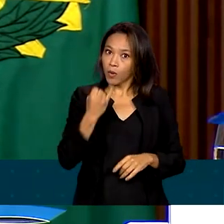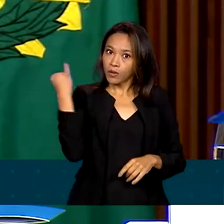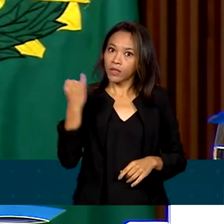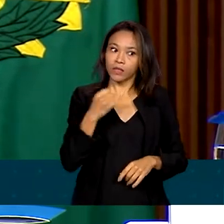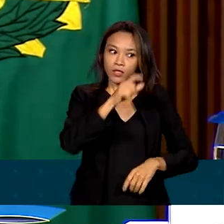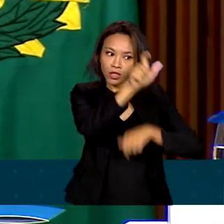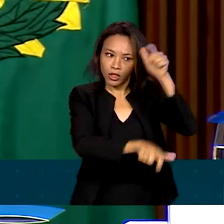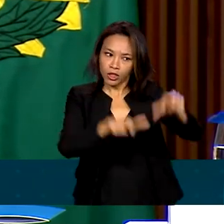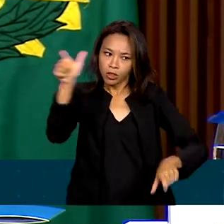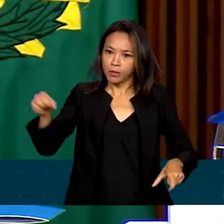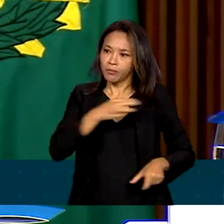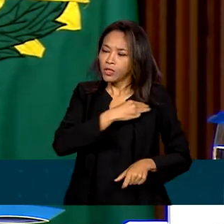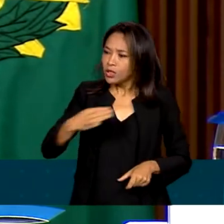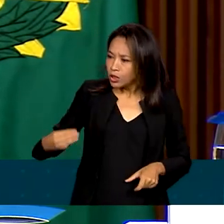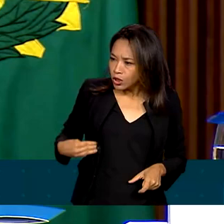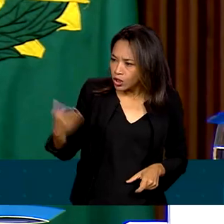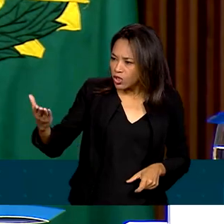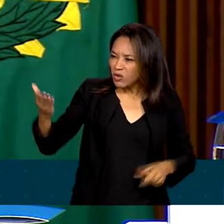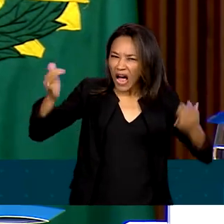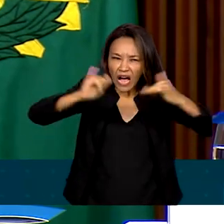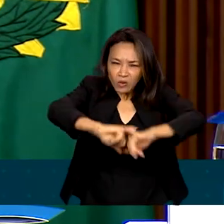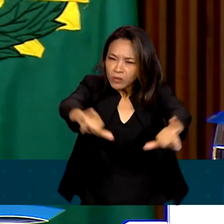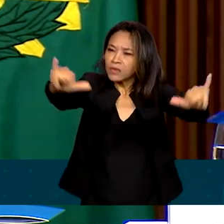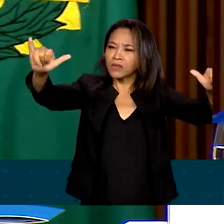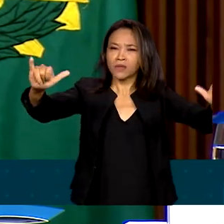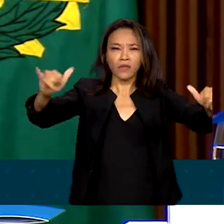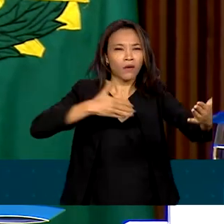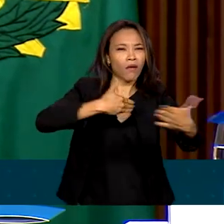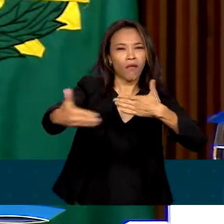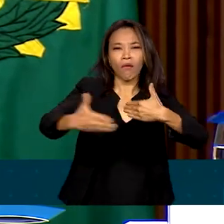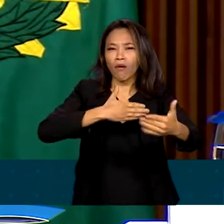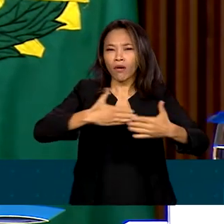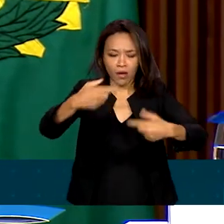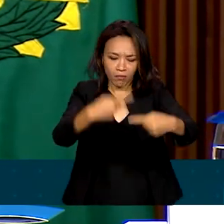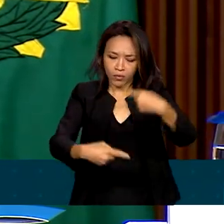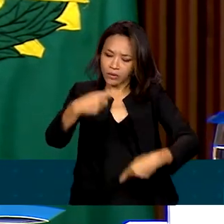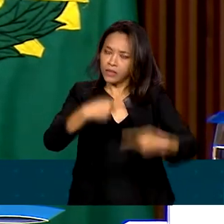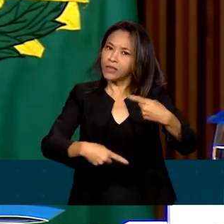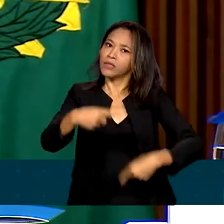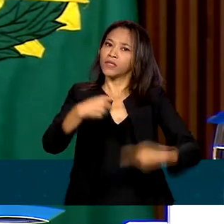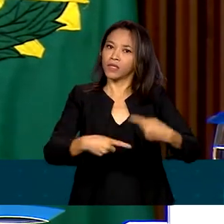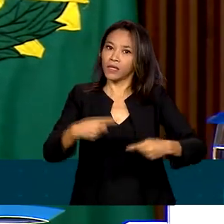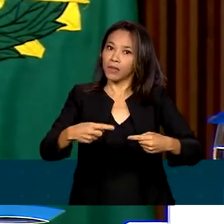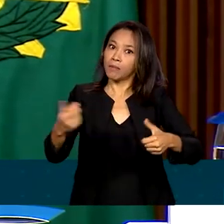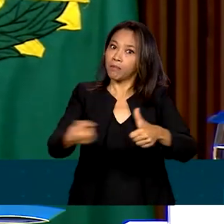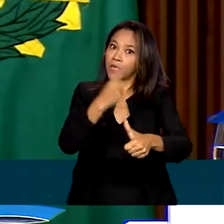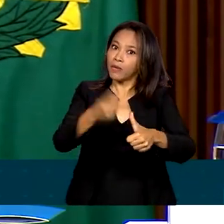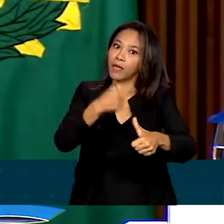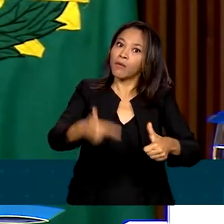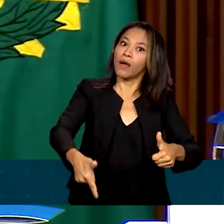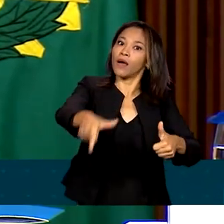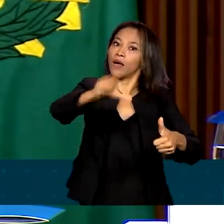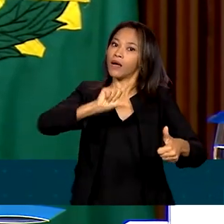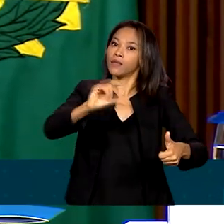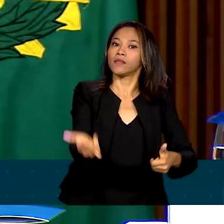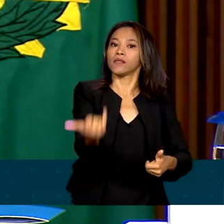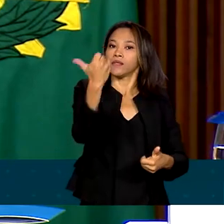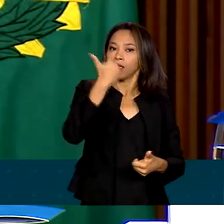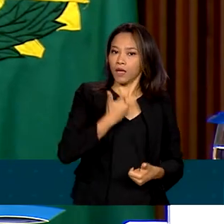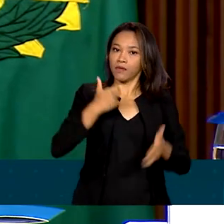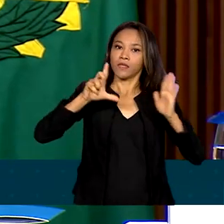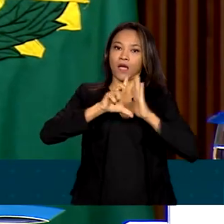ministra anuncie publicamente qualquer política pública sem ter sido acordado